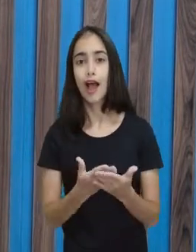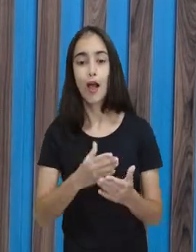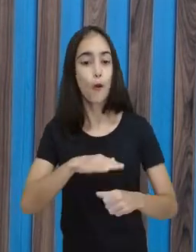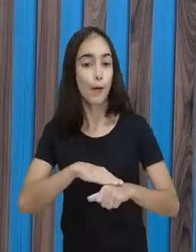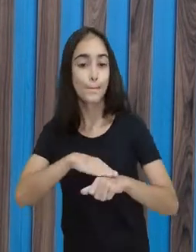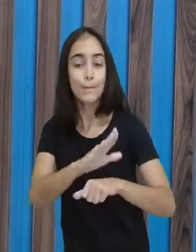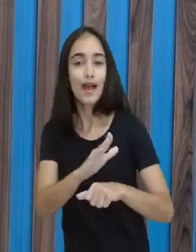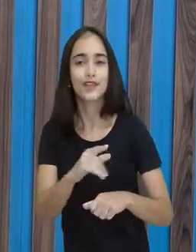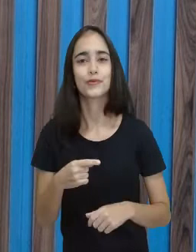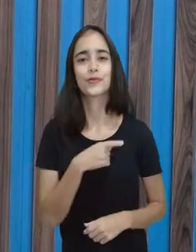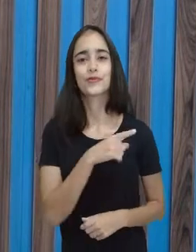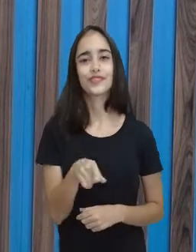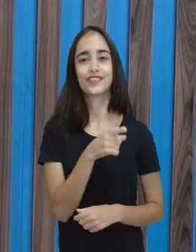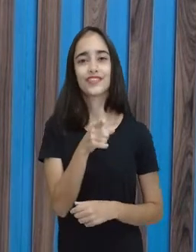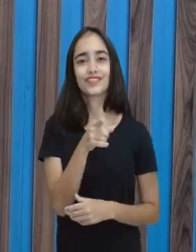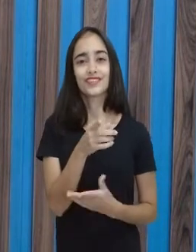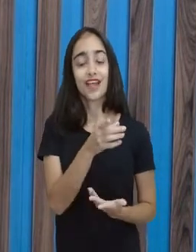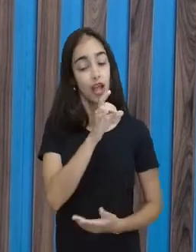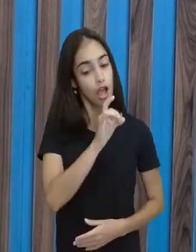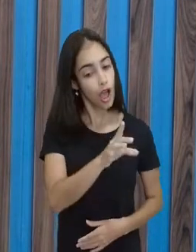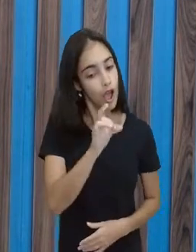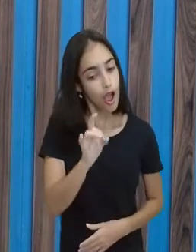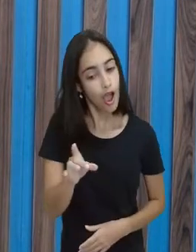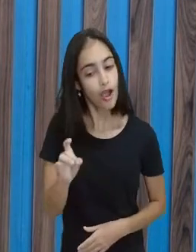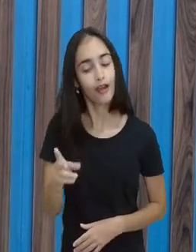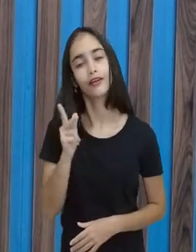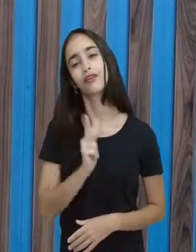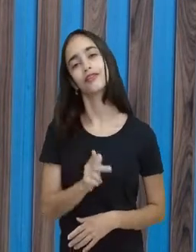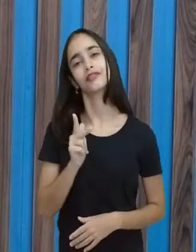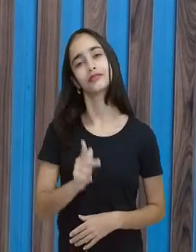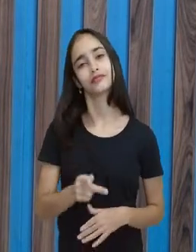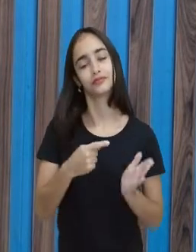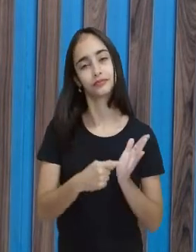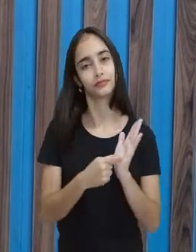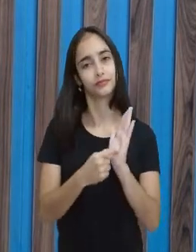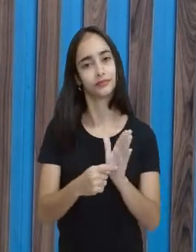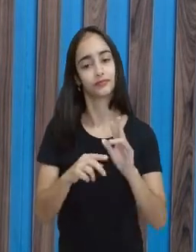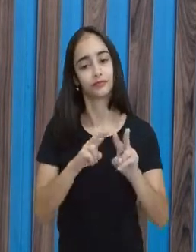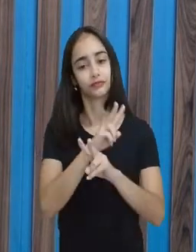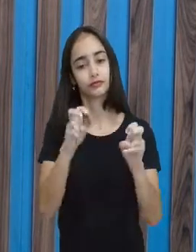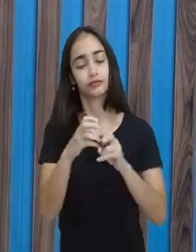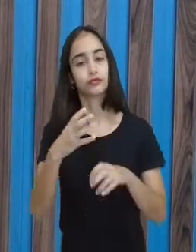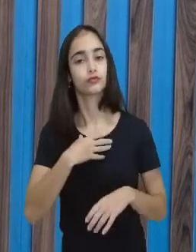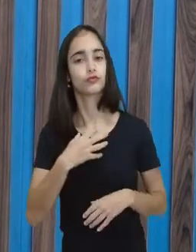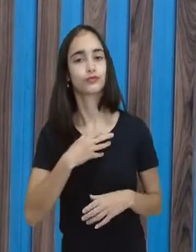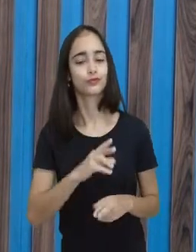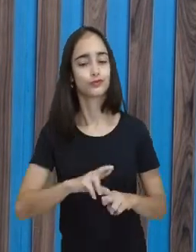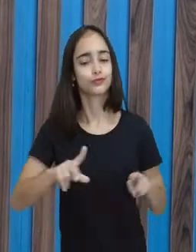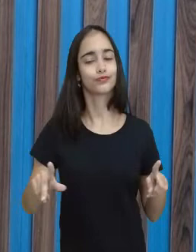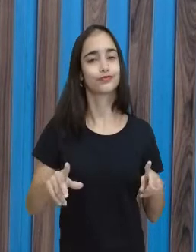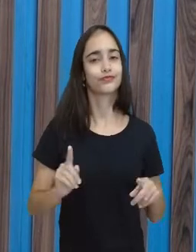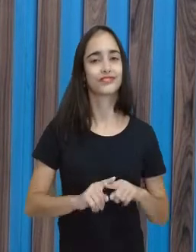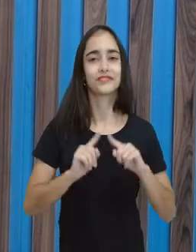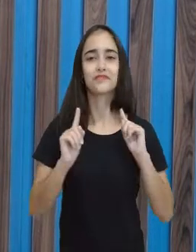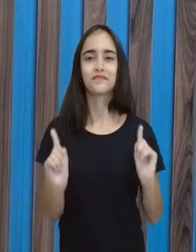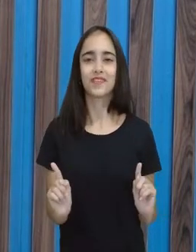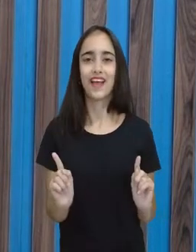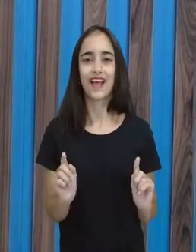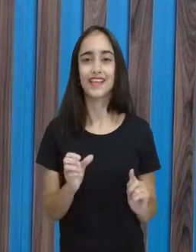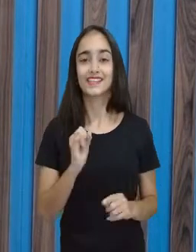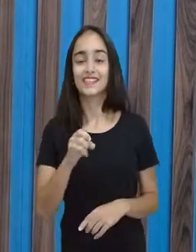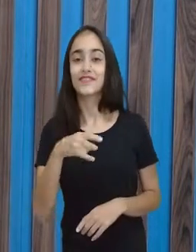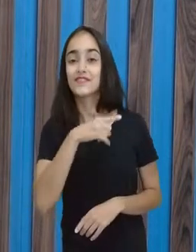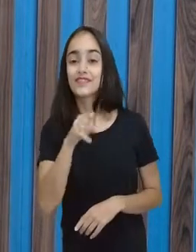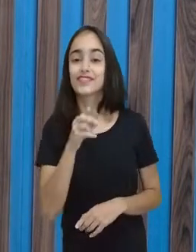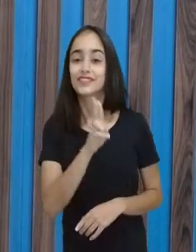Quem sabe, cada professor vai olhar o assunto de uma maneira um pouco diferente. Bem, mas e quem está no aplicativo?